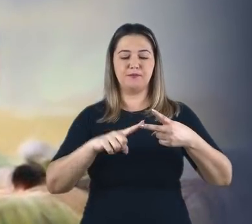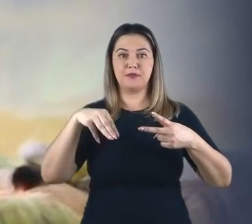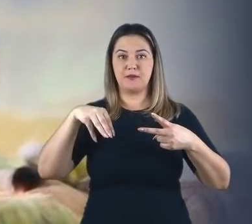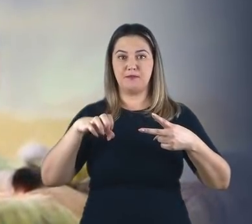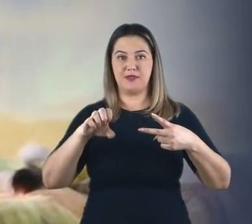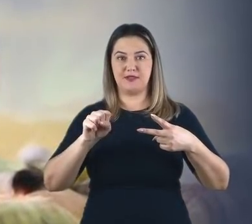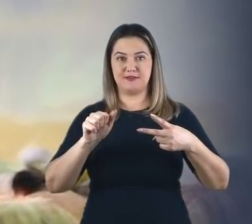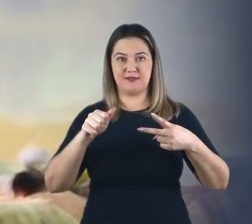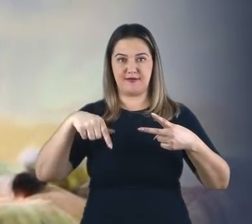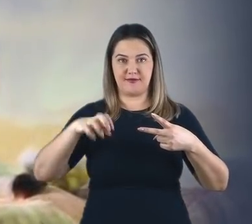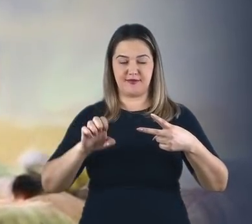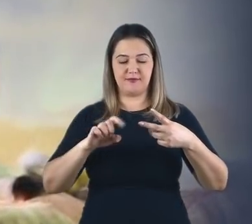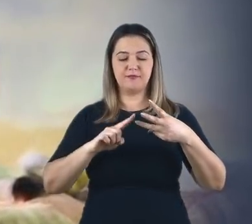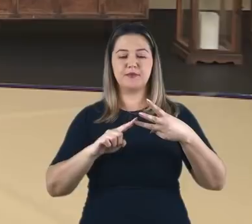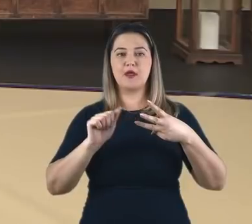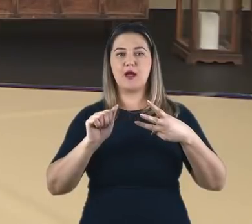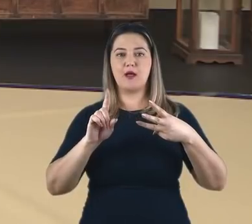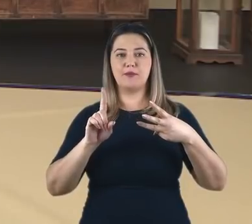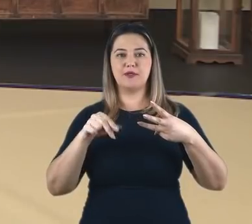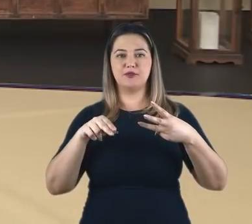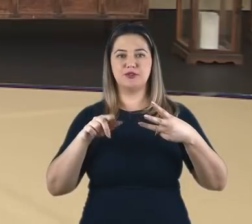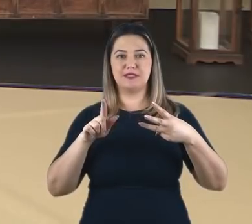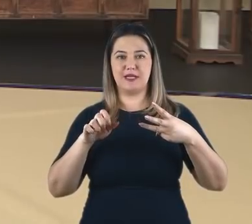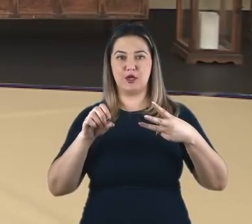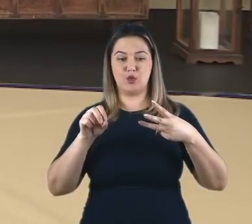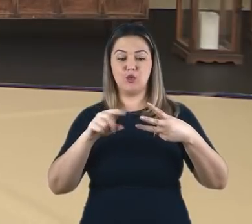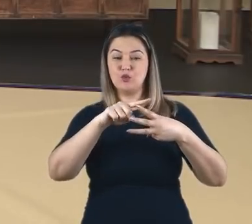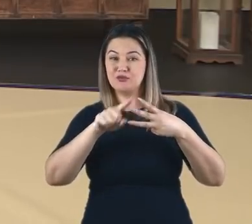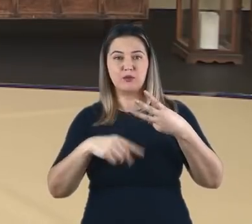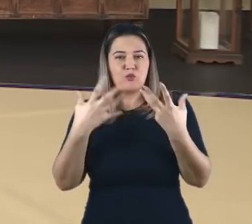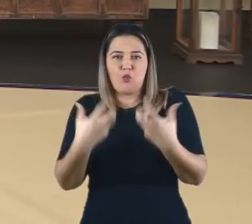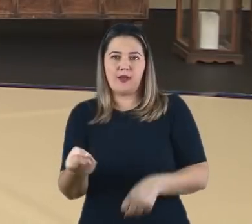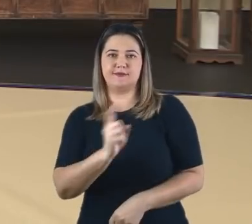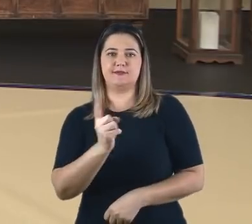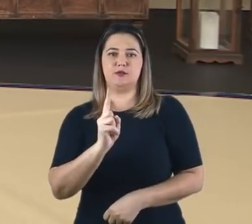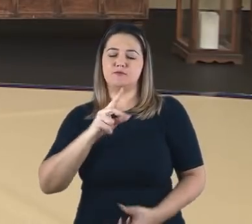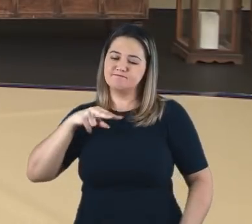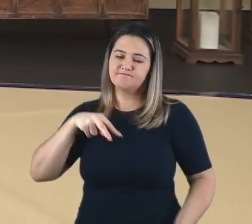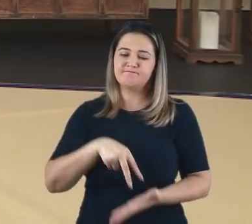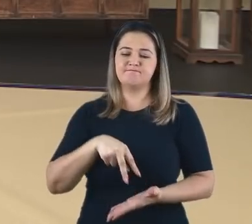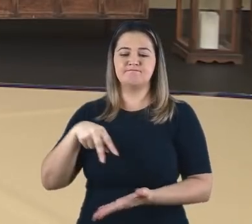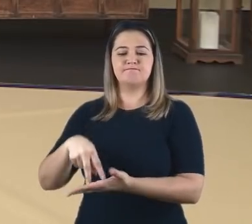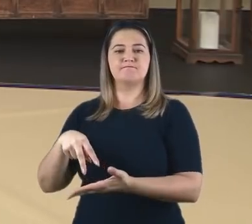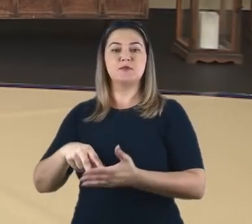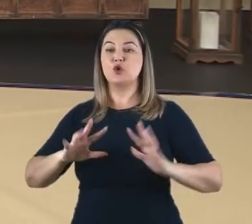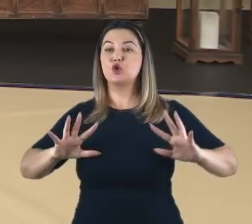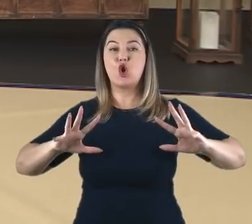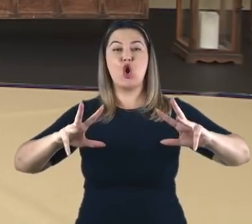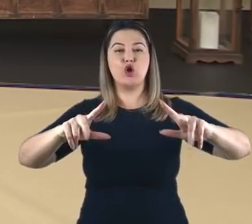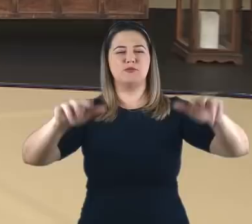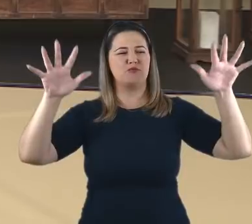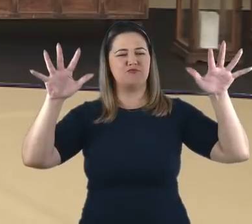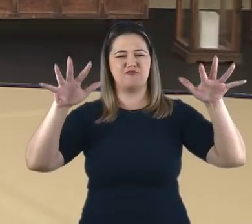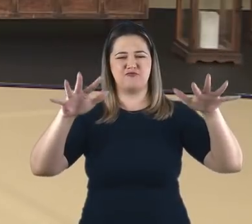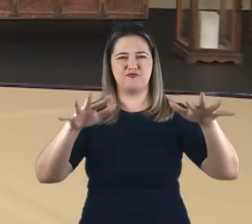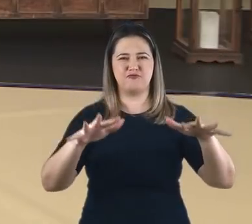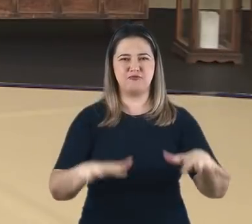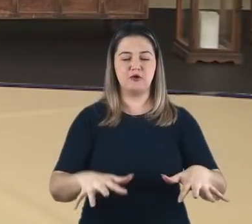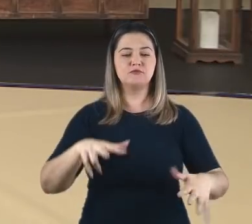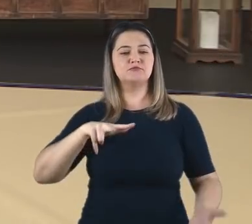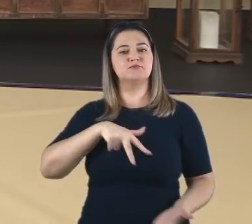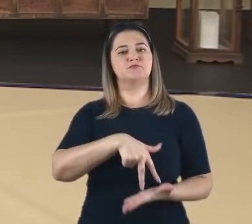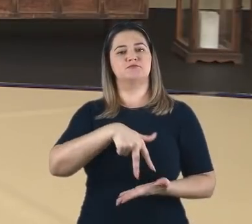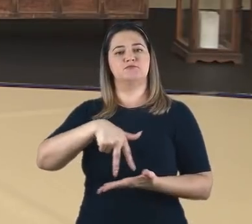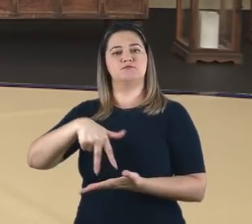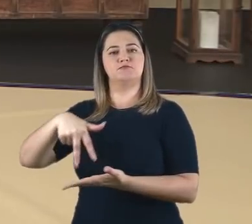que isso representava para suas vidas. Em pouco tempo, o relatório de acusação chegou ao rei. No verso 12, eles